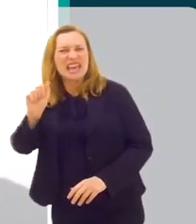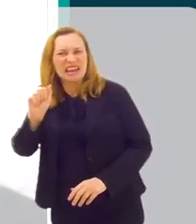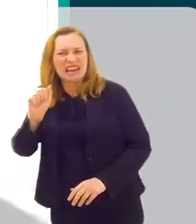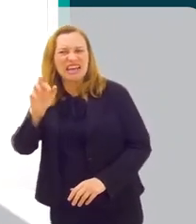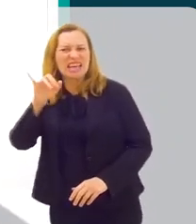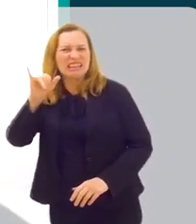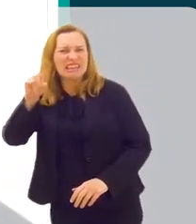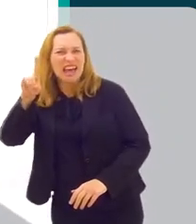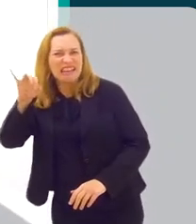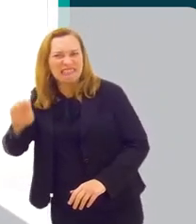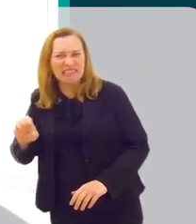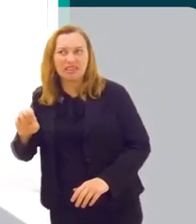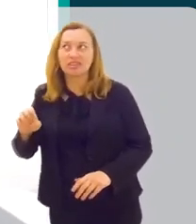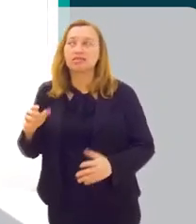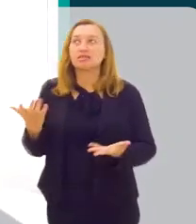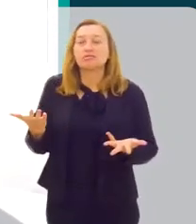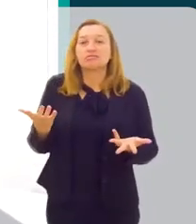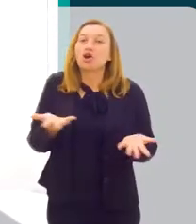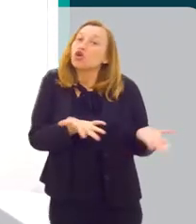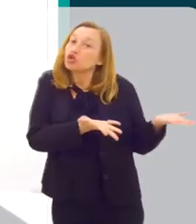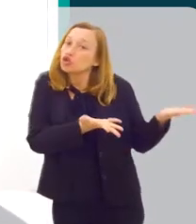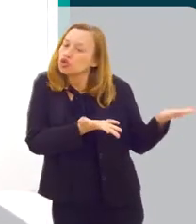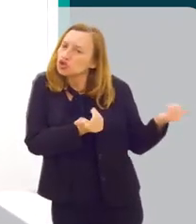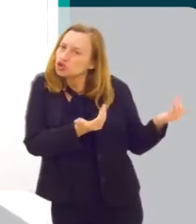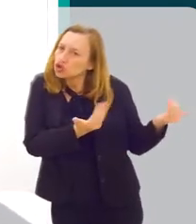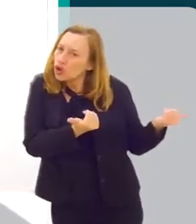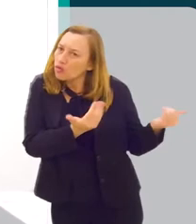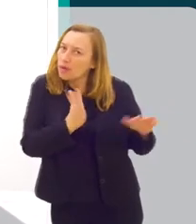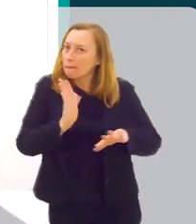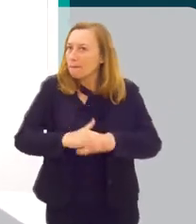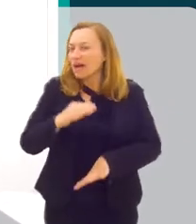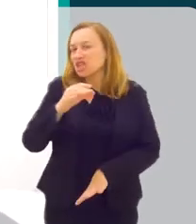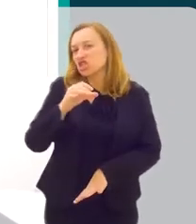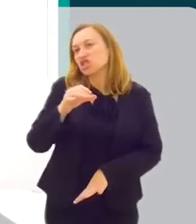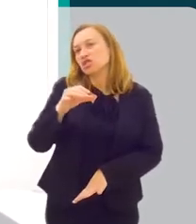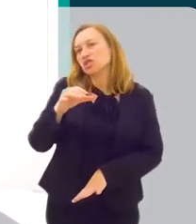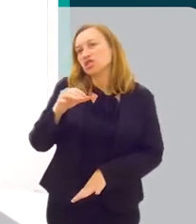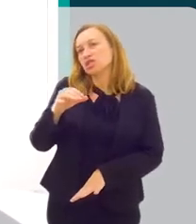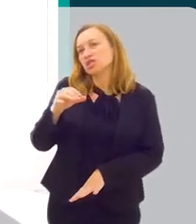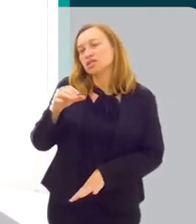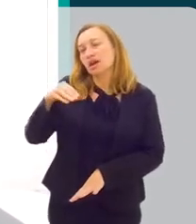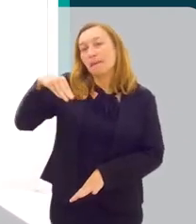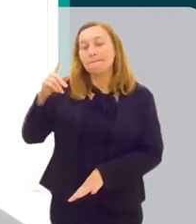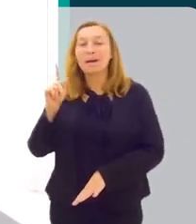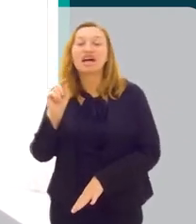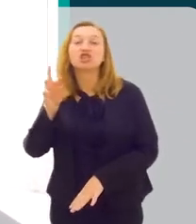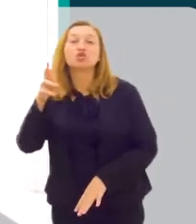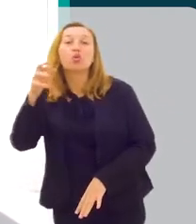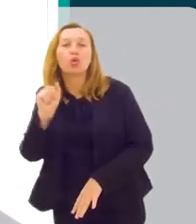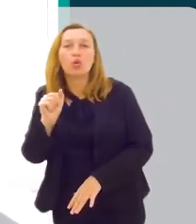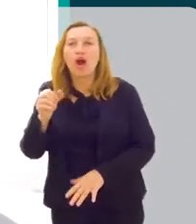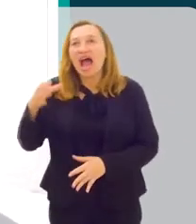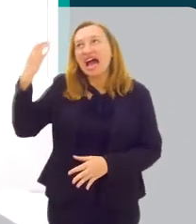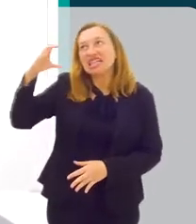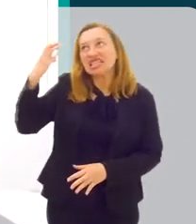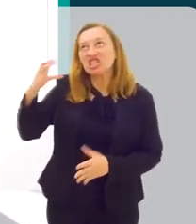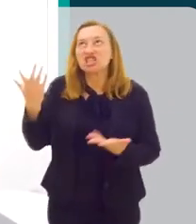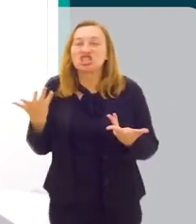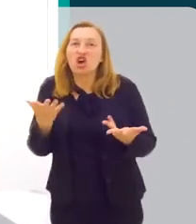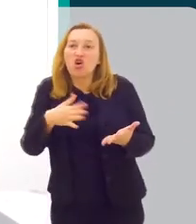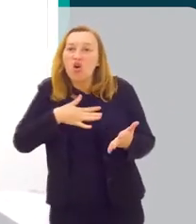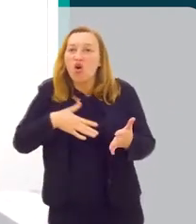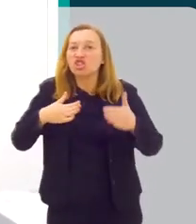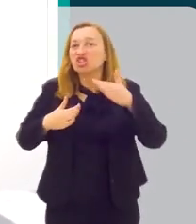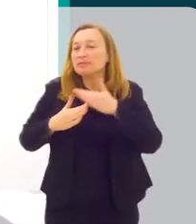Nós temos, digamos que nós temos jovens mais maduros. A ciência gosta de